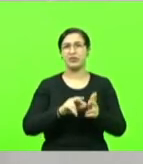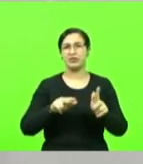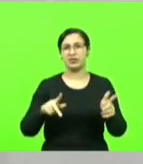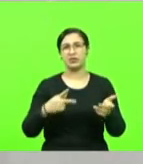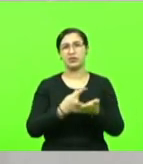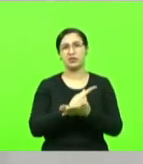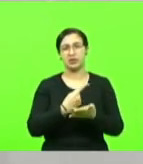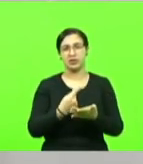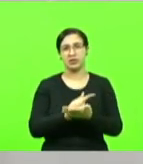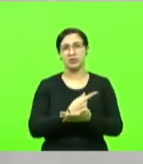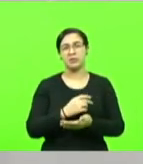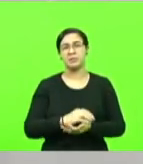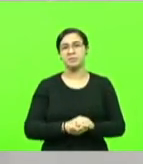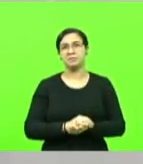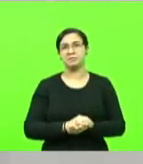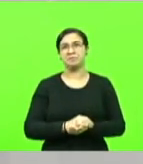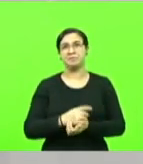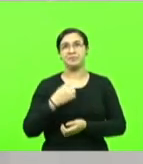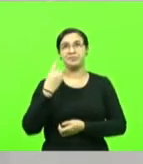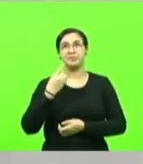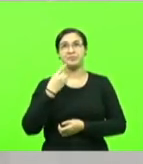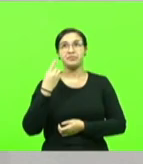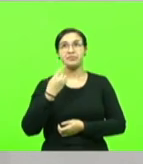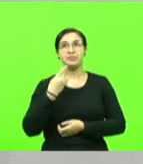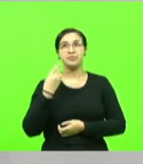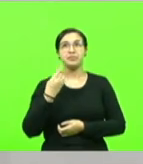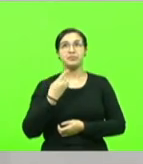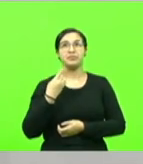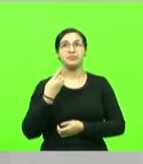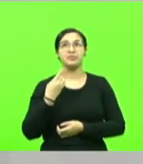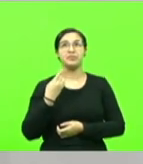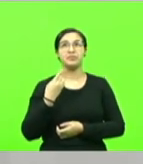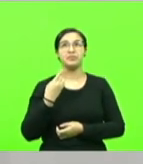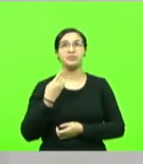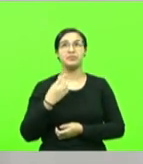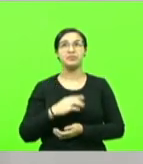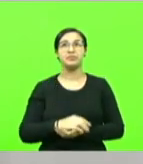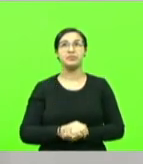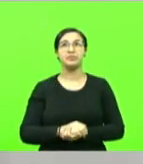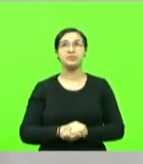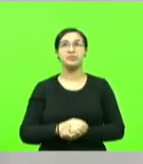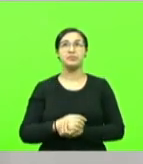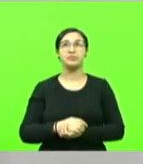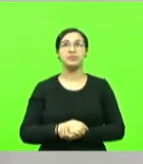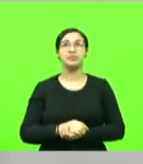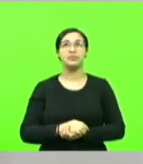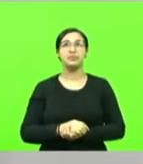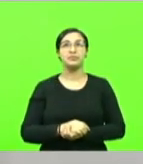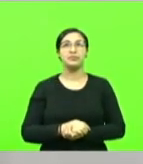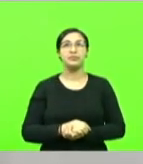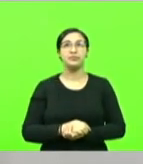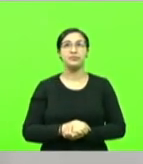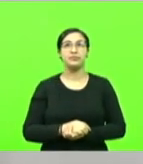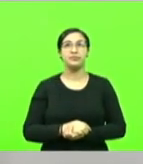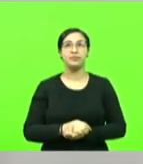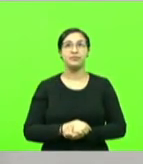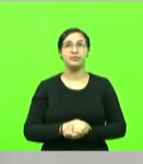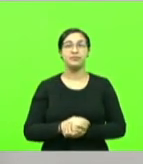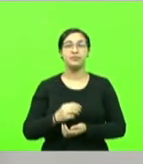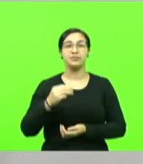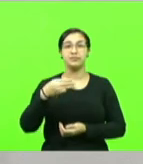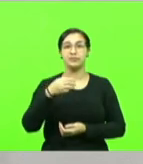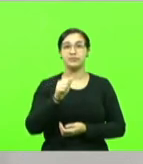Marcos Vieira,